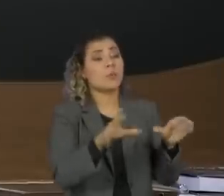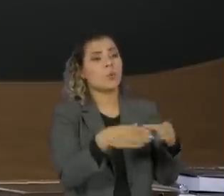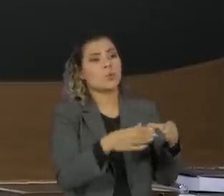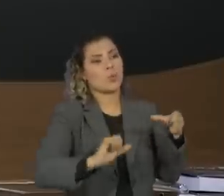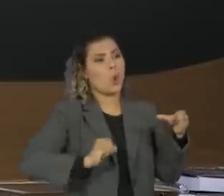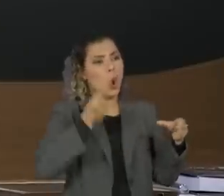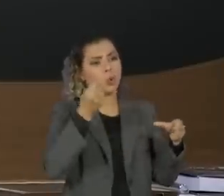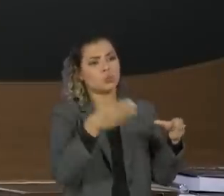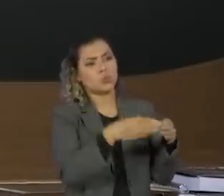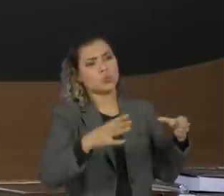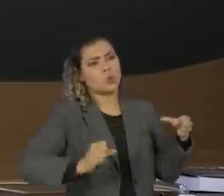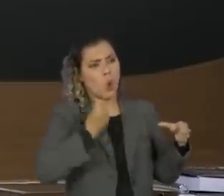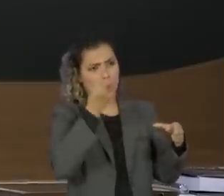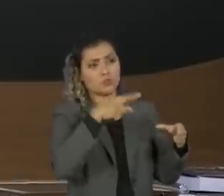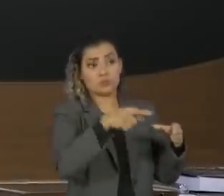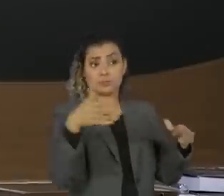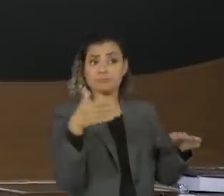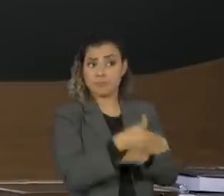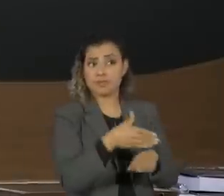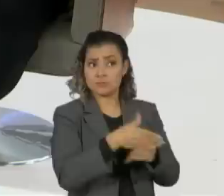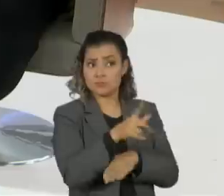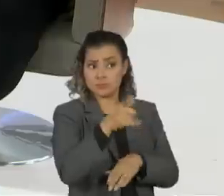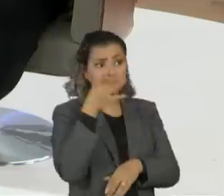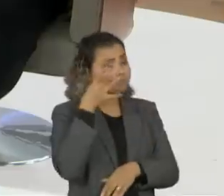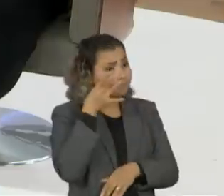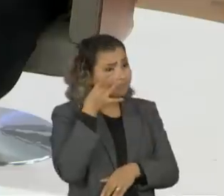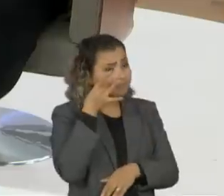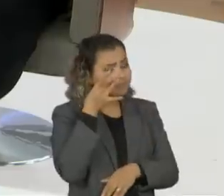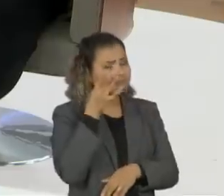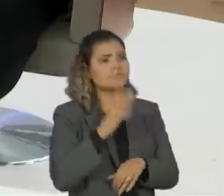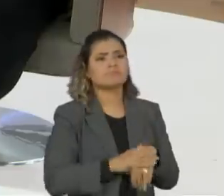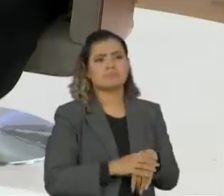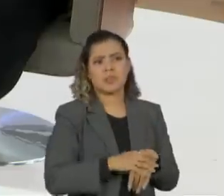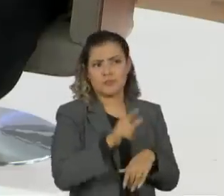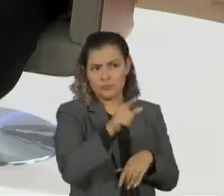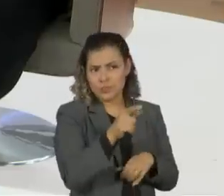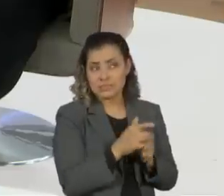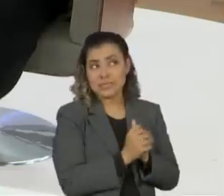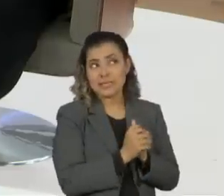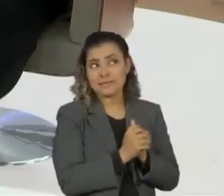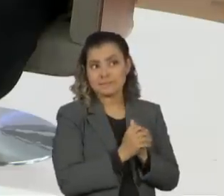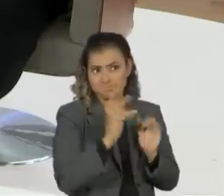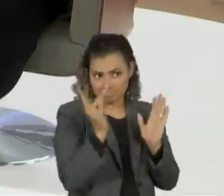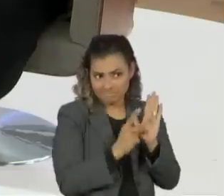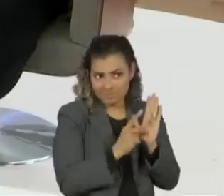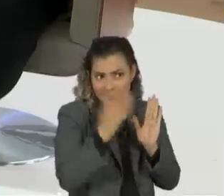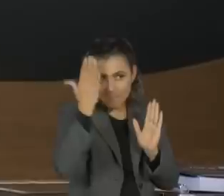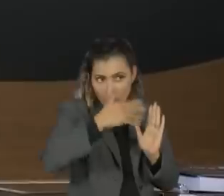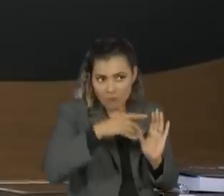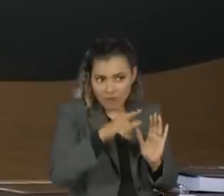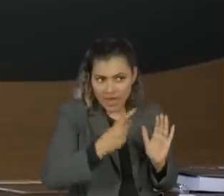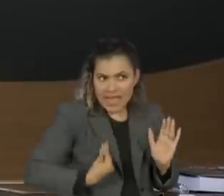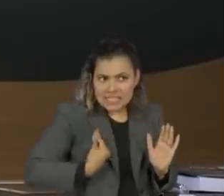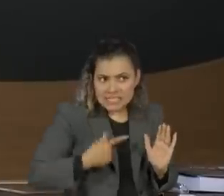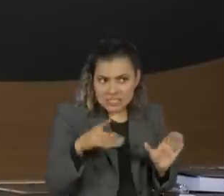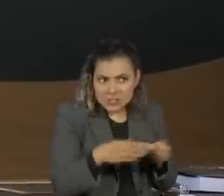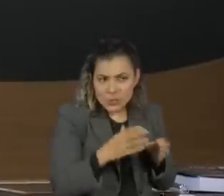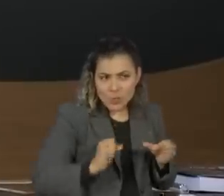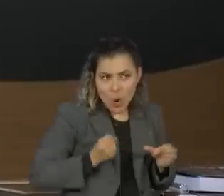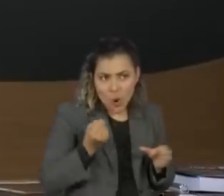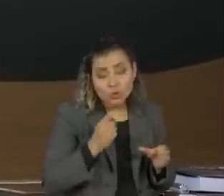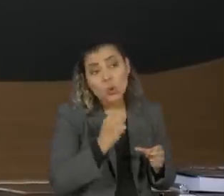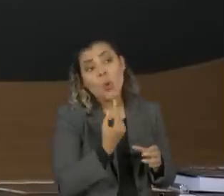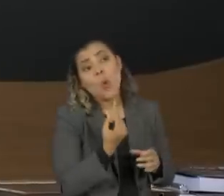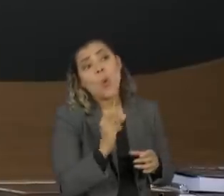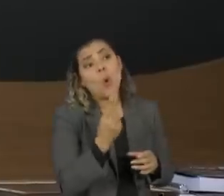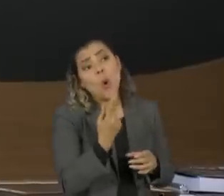do ódio e você esteve lá dentro, você é capaz de atestar que existe, de fato, um gabinete ou vários